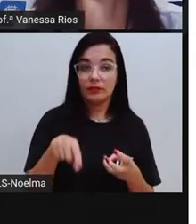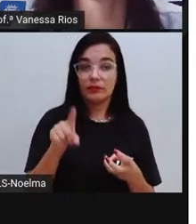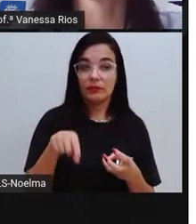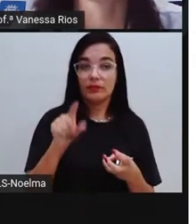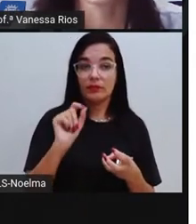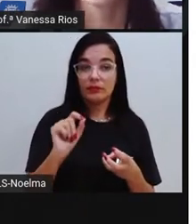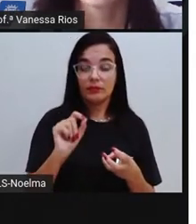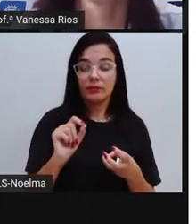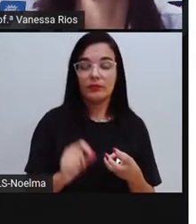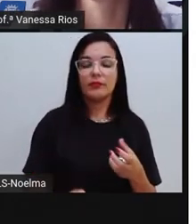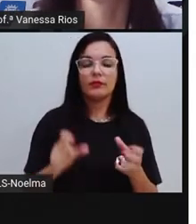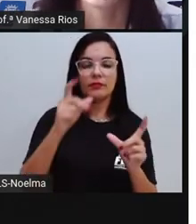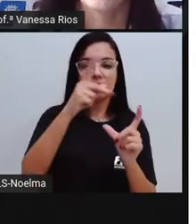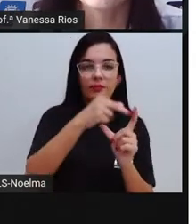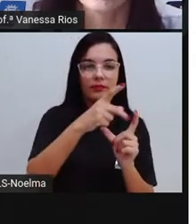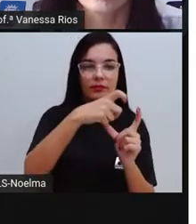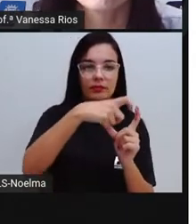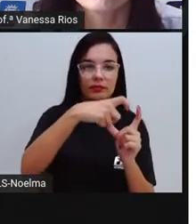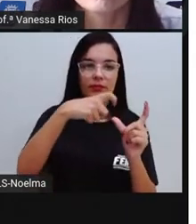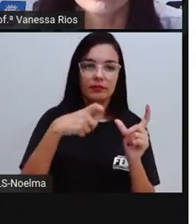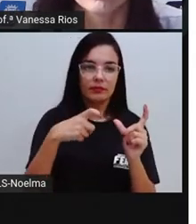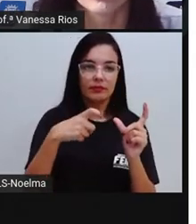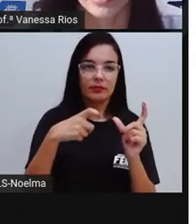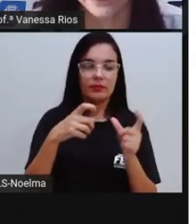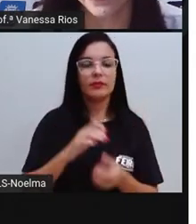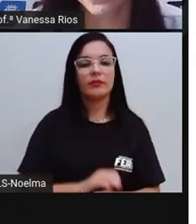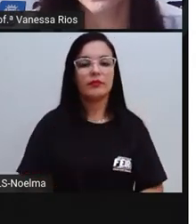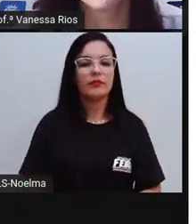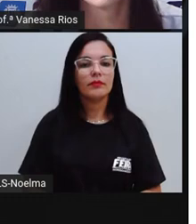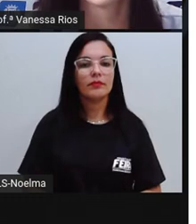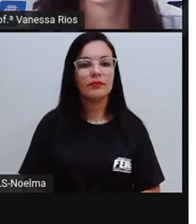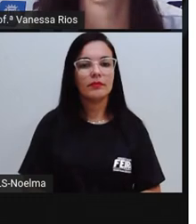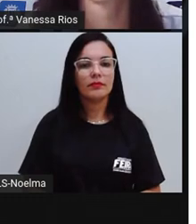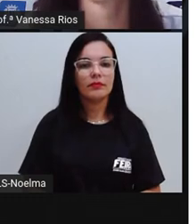gente classifica como paroxítona.